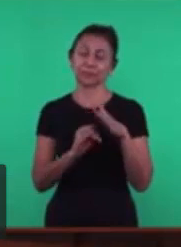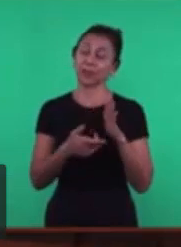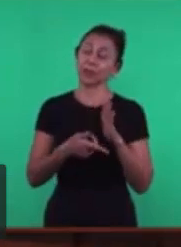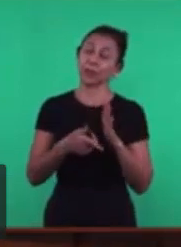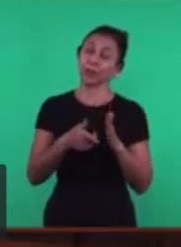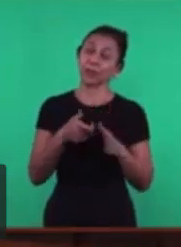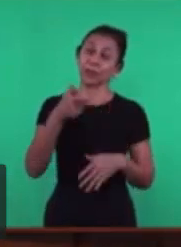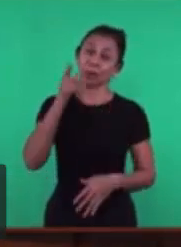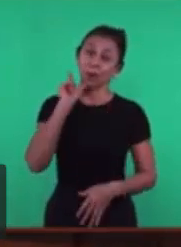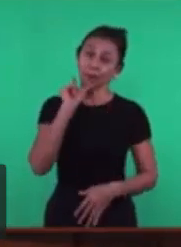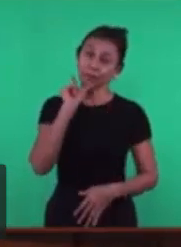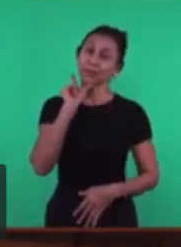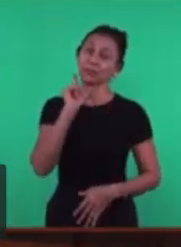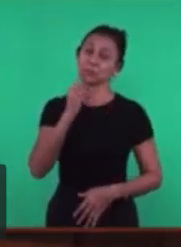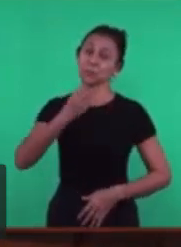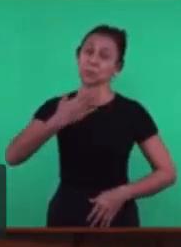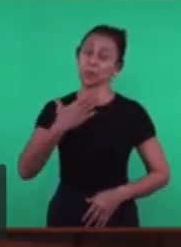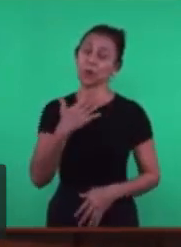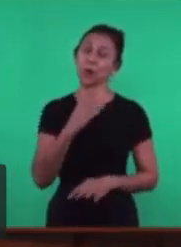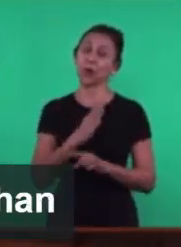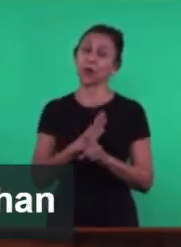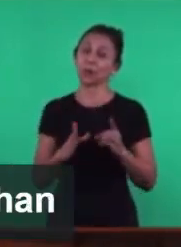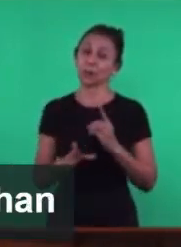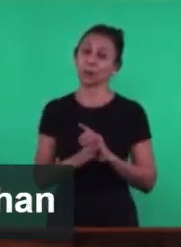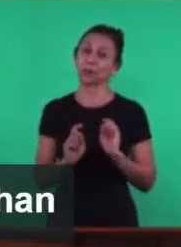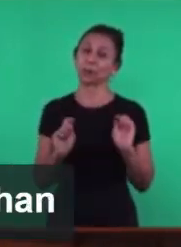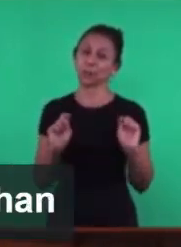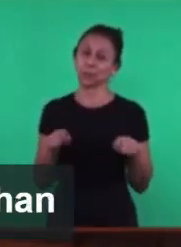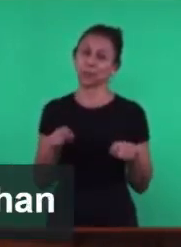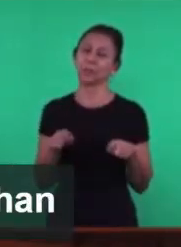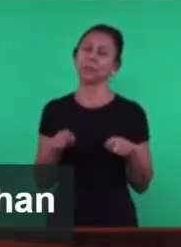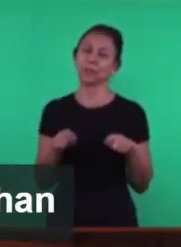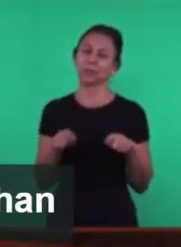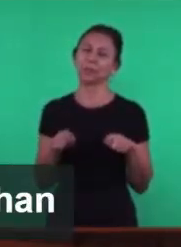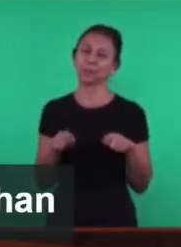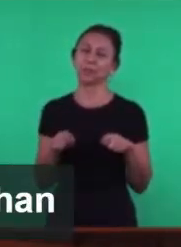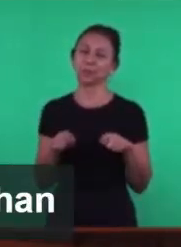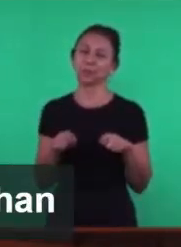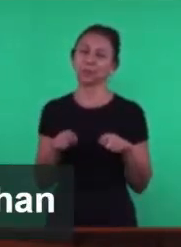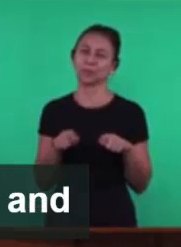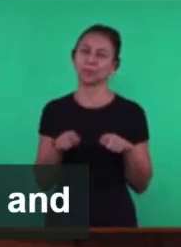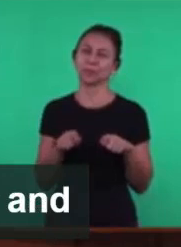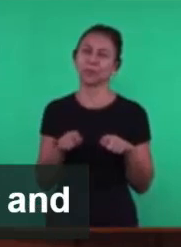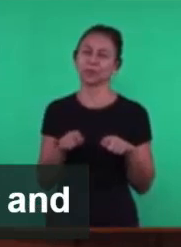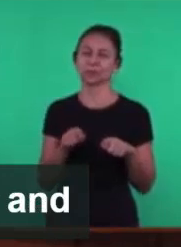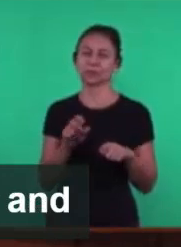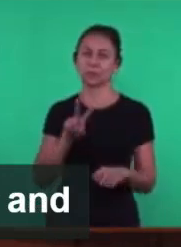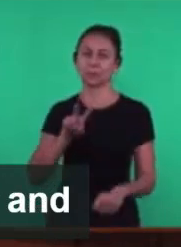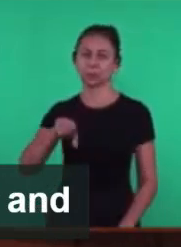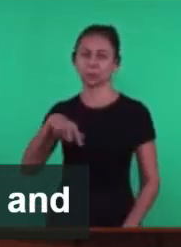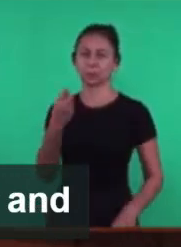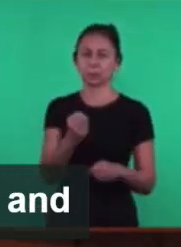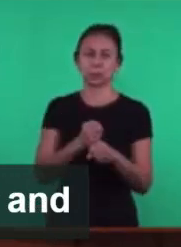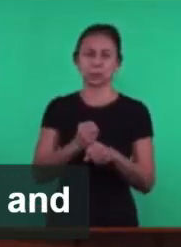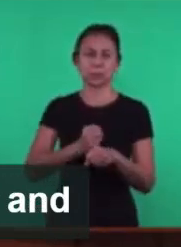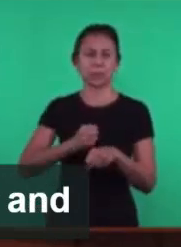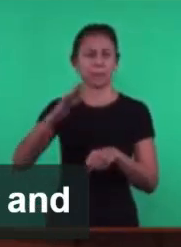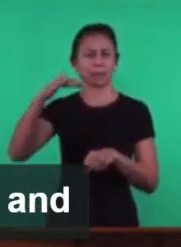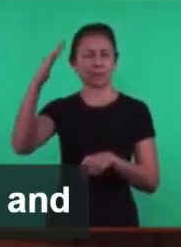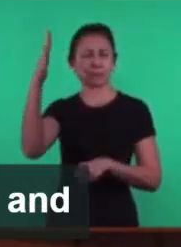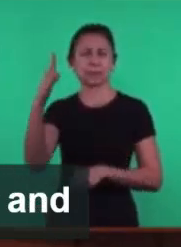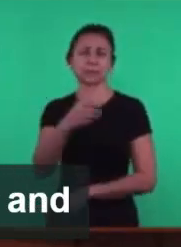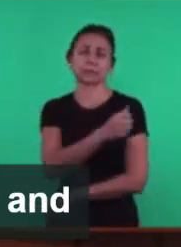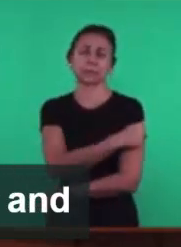foi um culto muito concorrido E os irmãos podem ver inclusive pelo número de pessoas ali Mais de duas mil pessoas entre